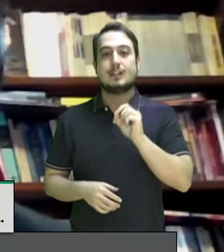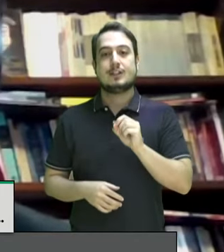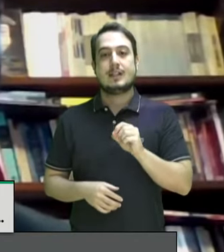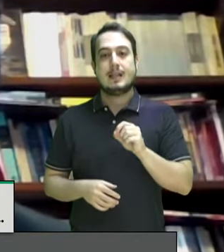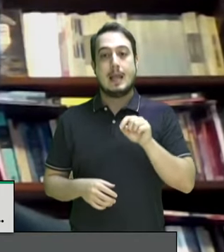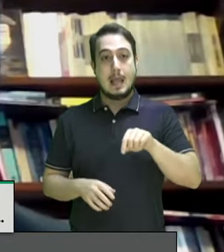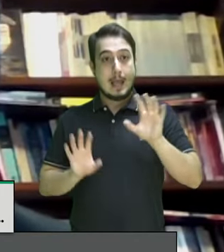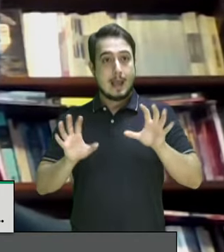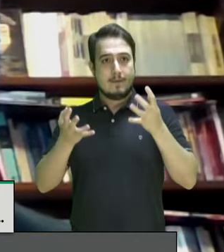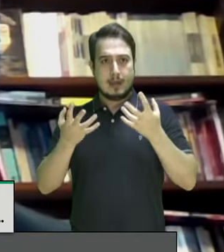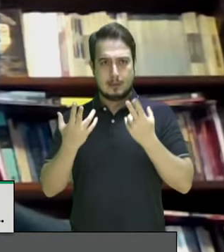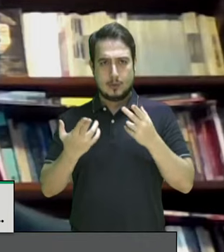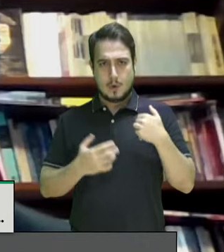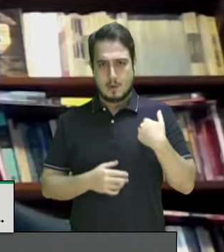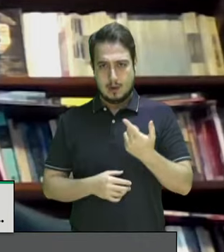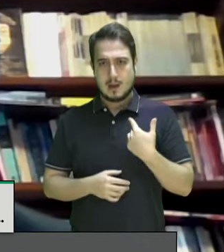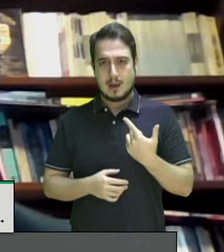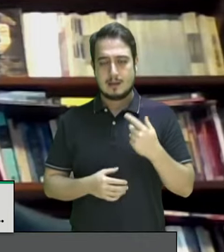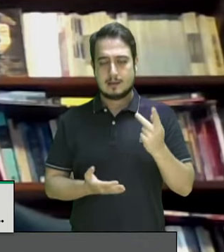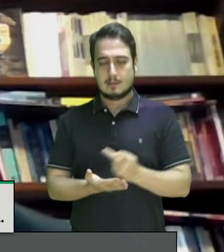sejam